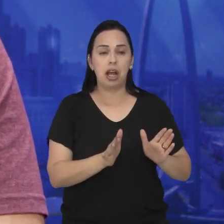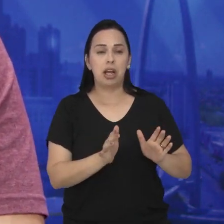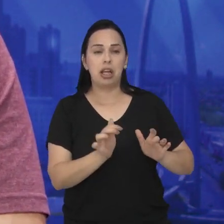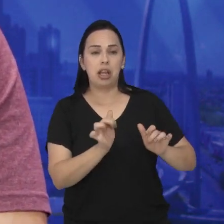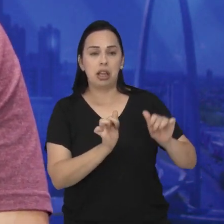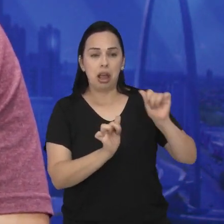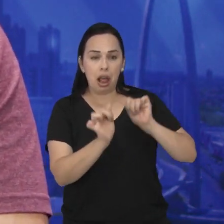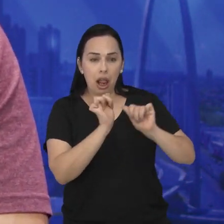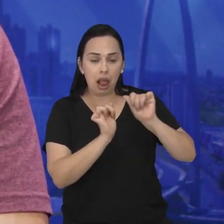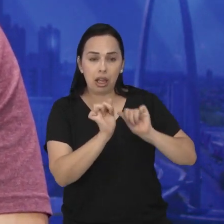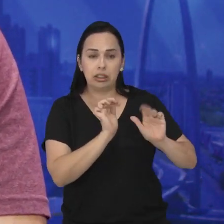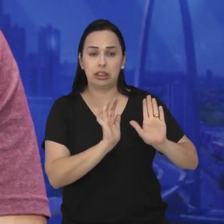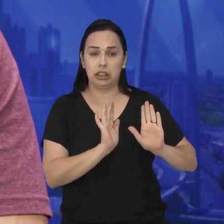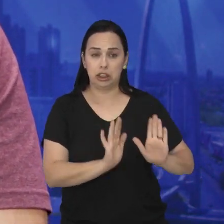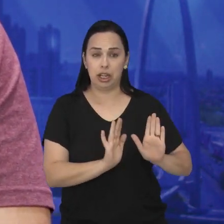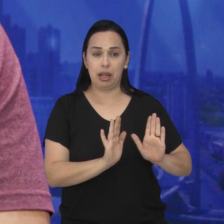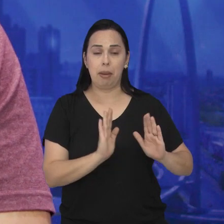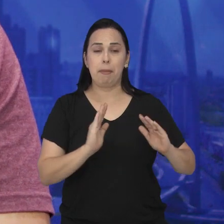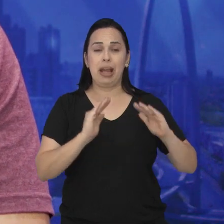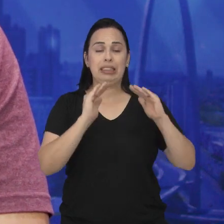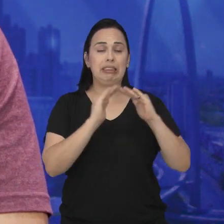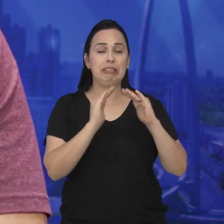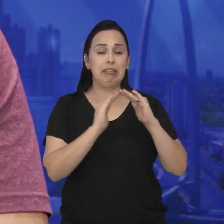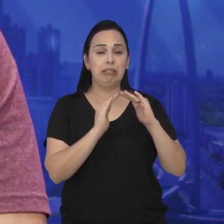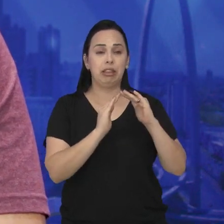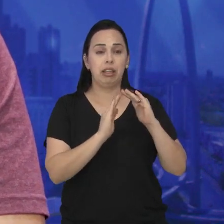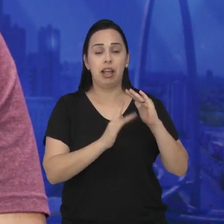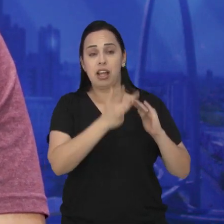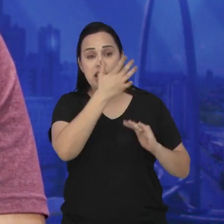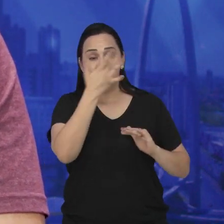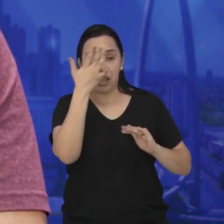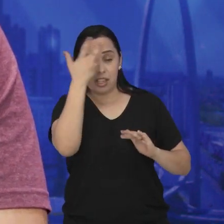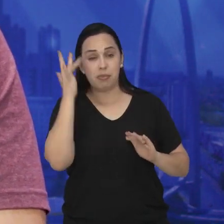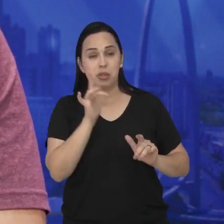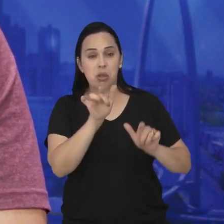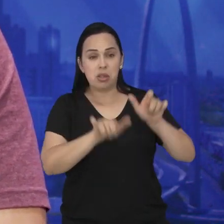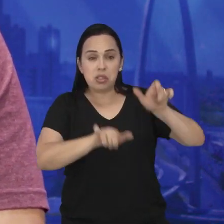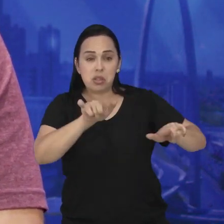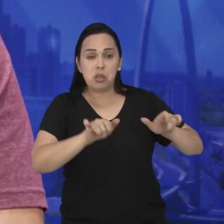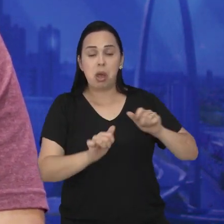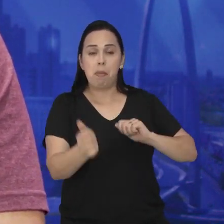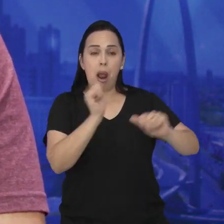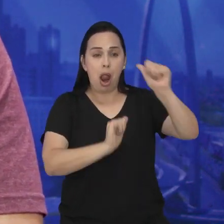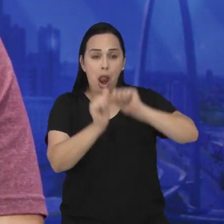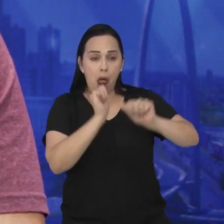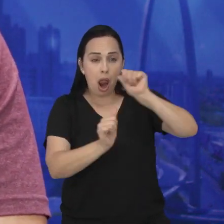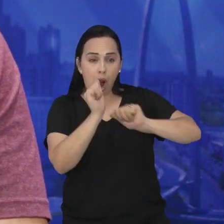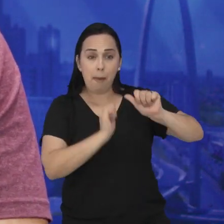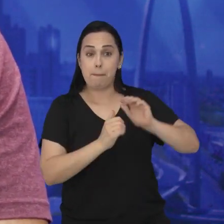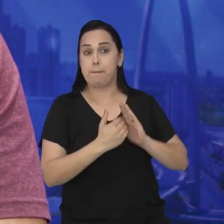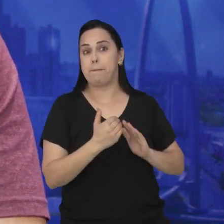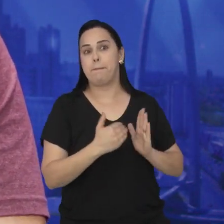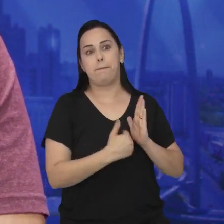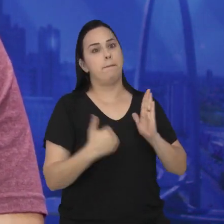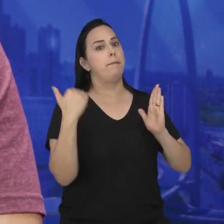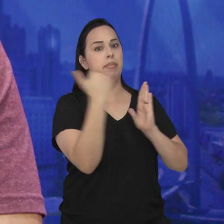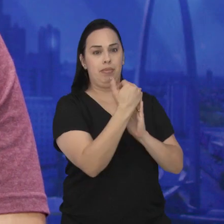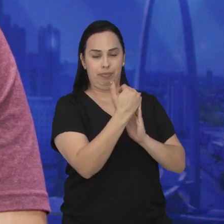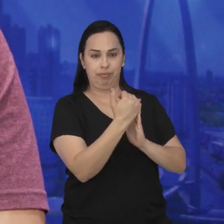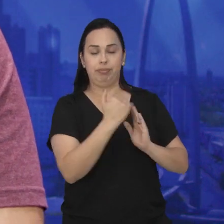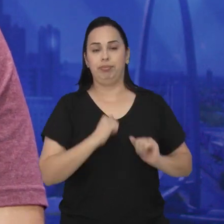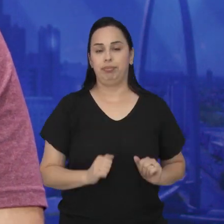do almoço, mas o fato de ficar em casa, isso aumentou muito o consumo de álcool, por exemplo, na terceira idade.